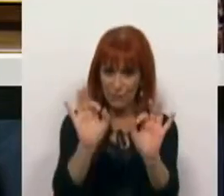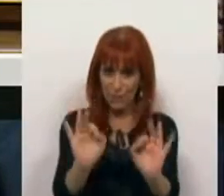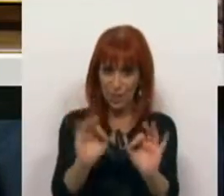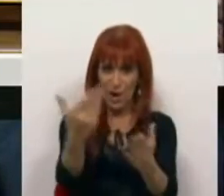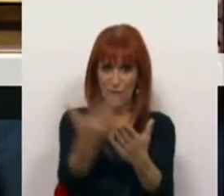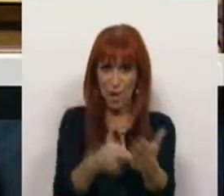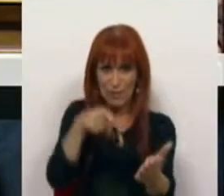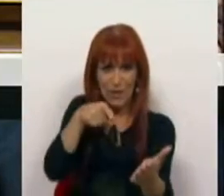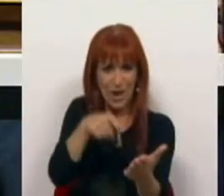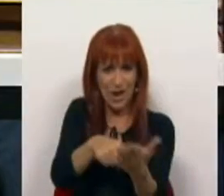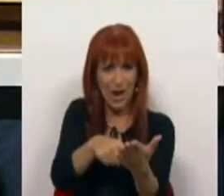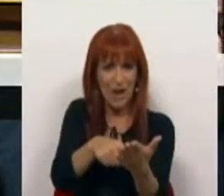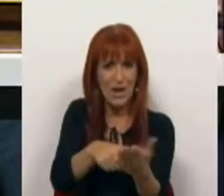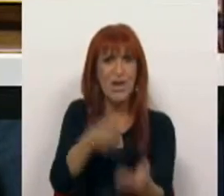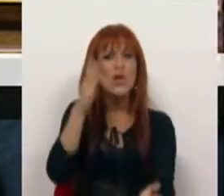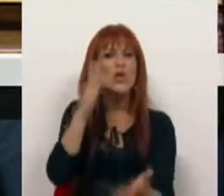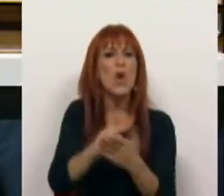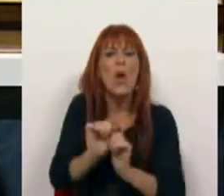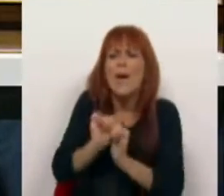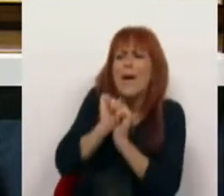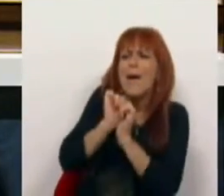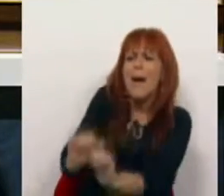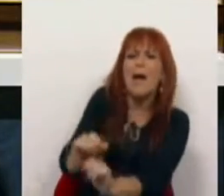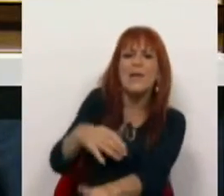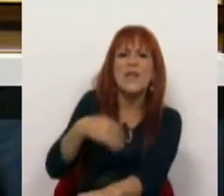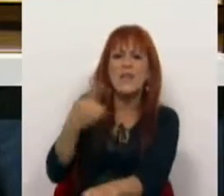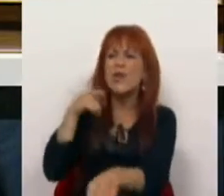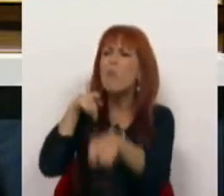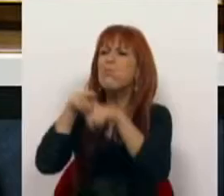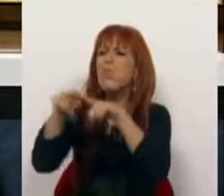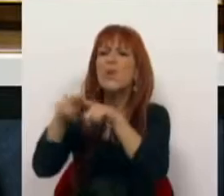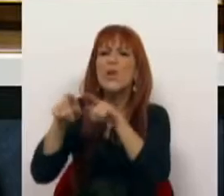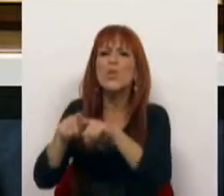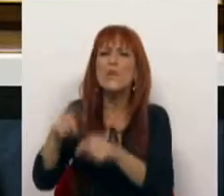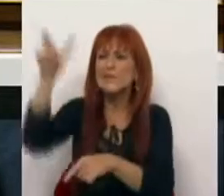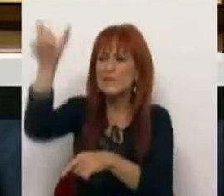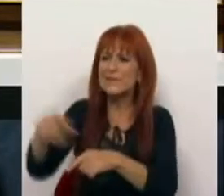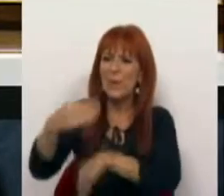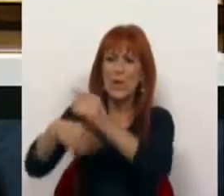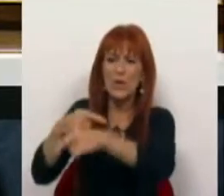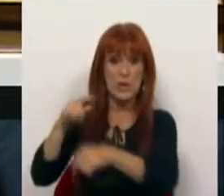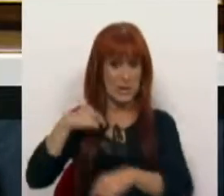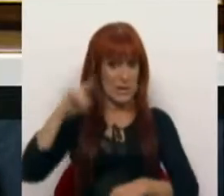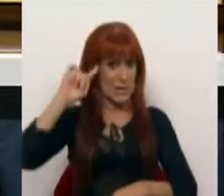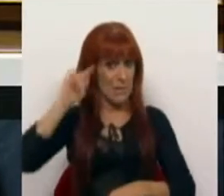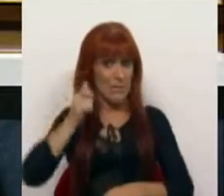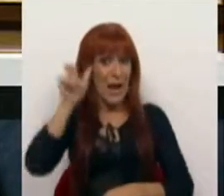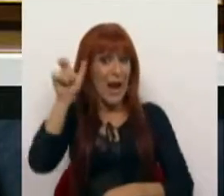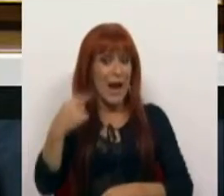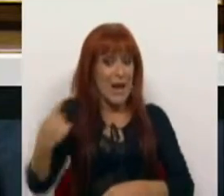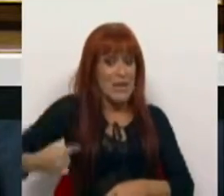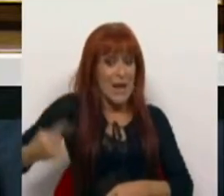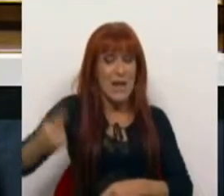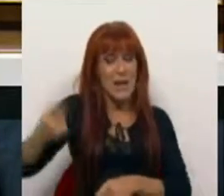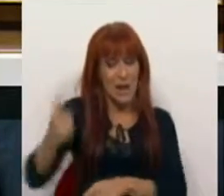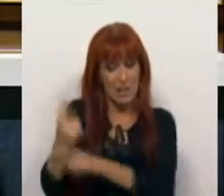deste voto, fará pelo repúdio do que significa politicamente Dóxio Blume. E por sabermos que cada dia